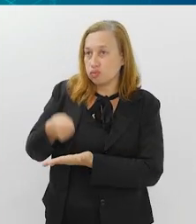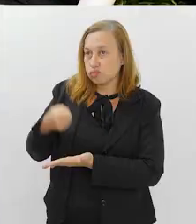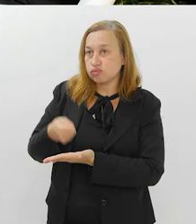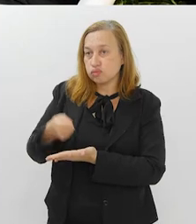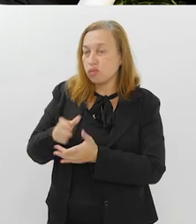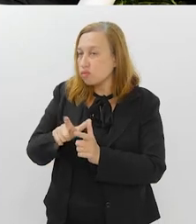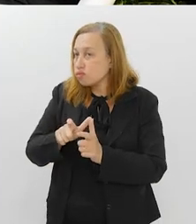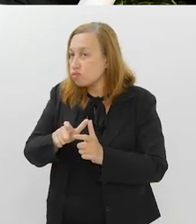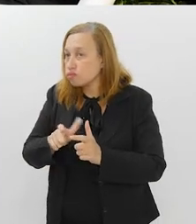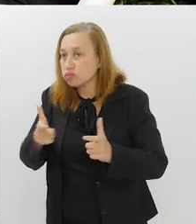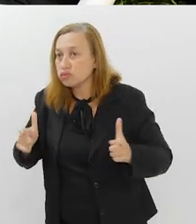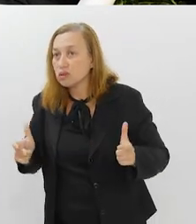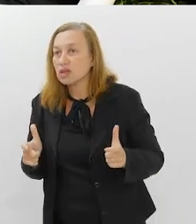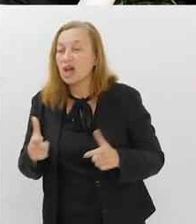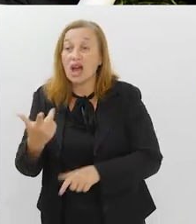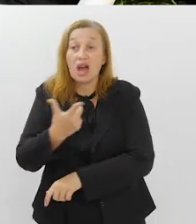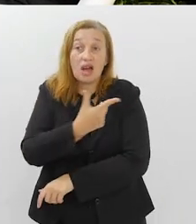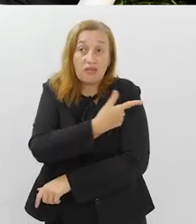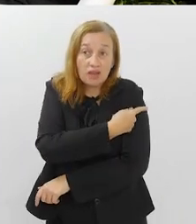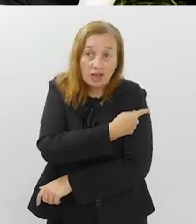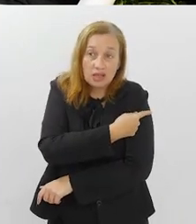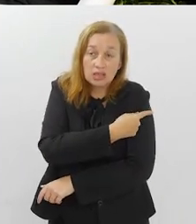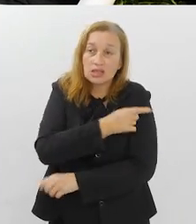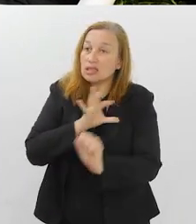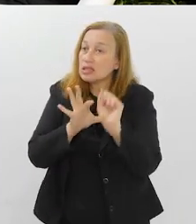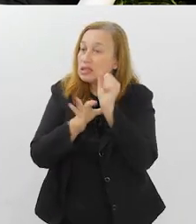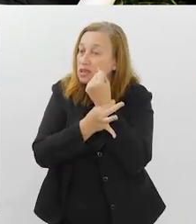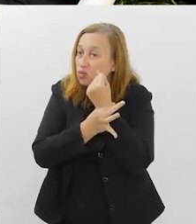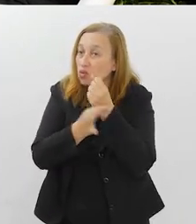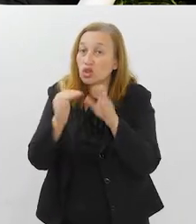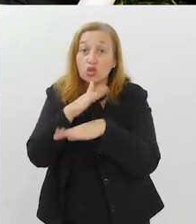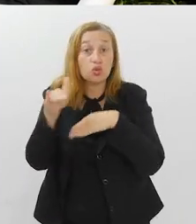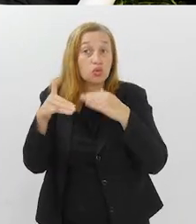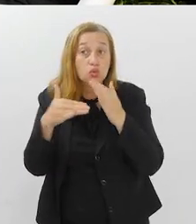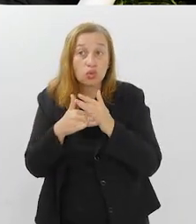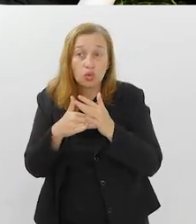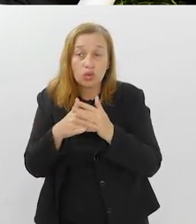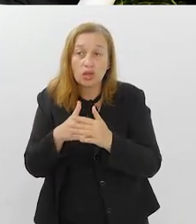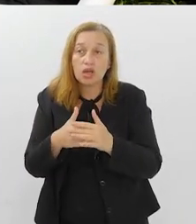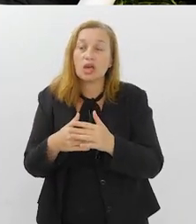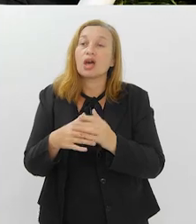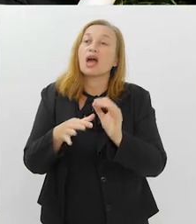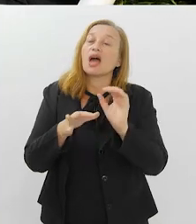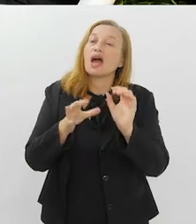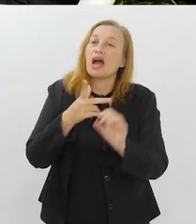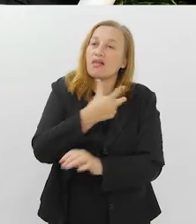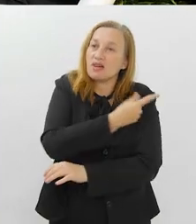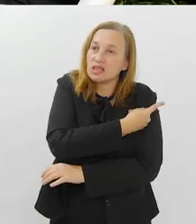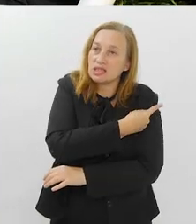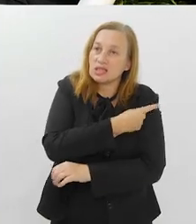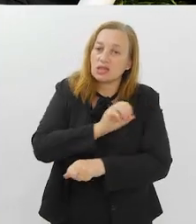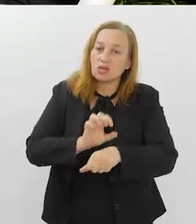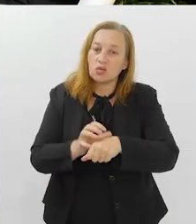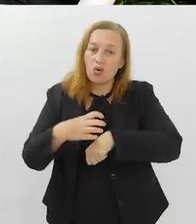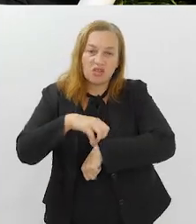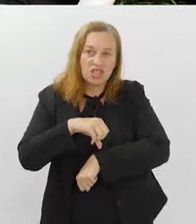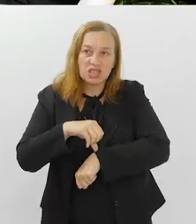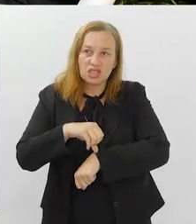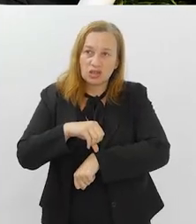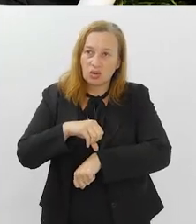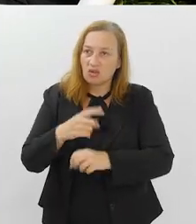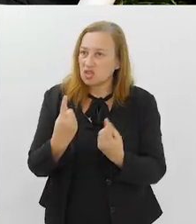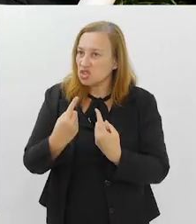é grande, as vacinas são muito seguras, todas, a vacina Covid-19 não é